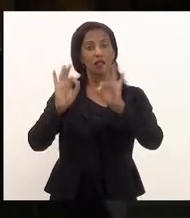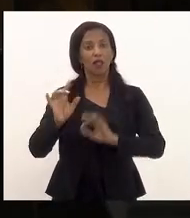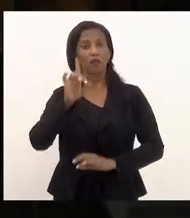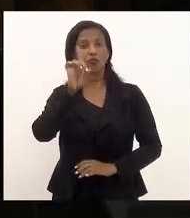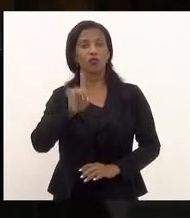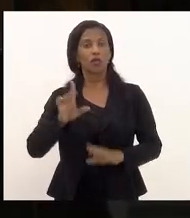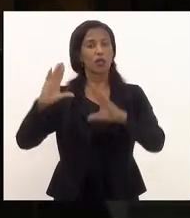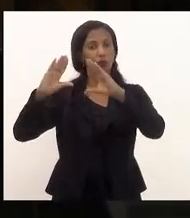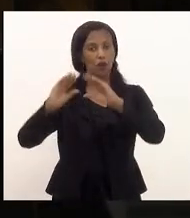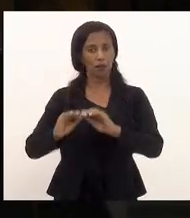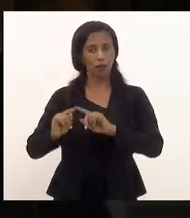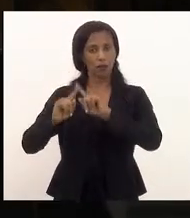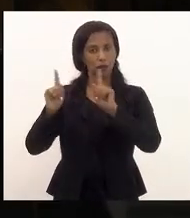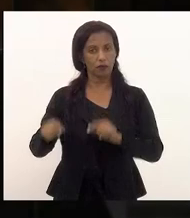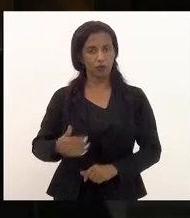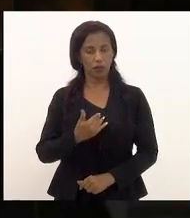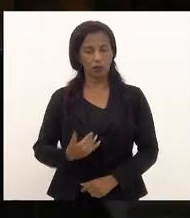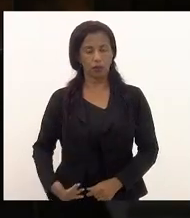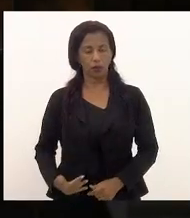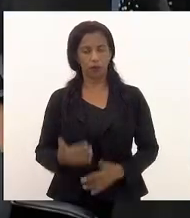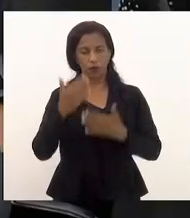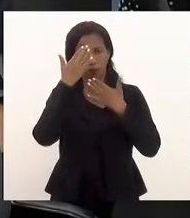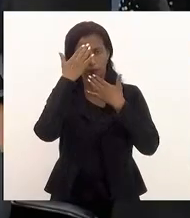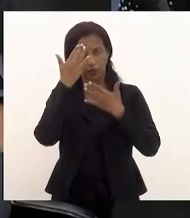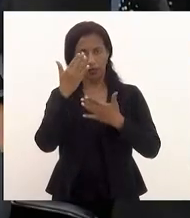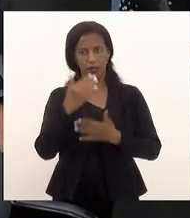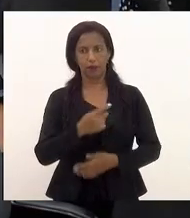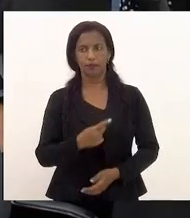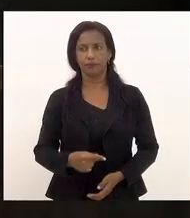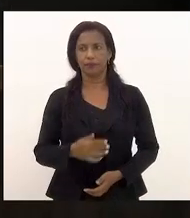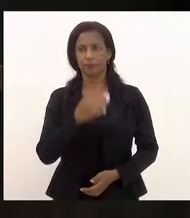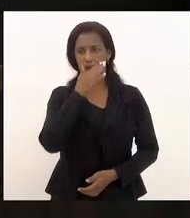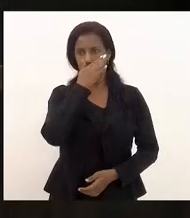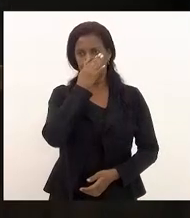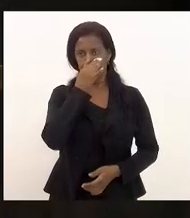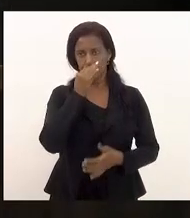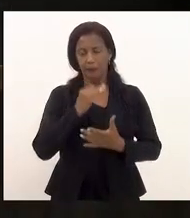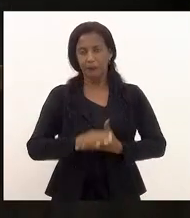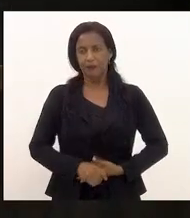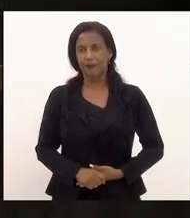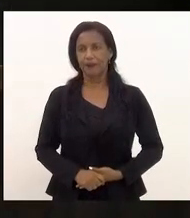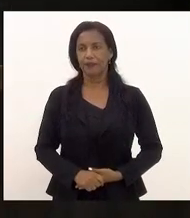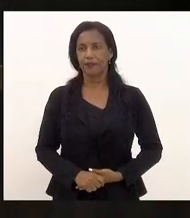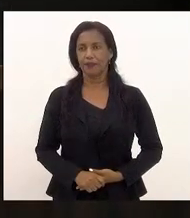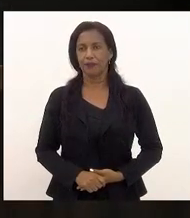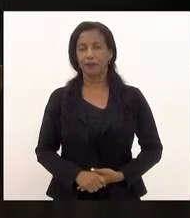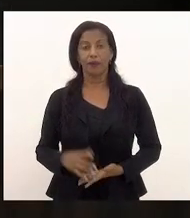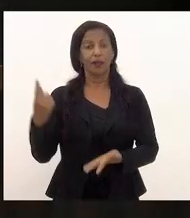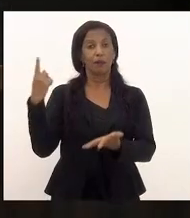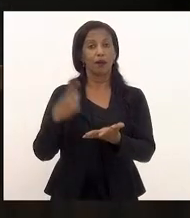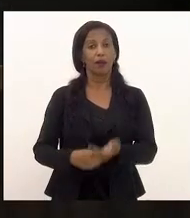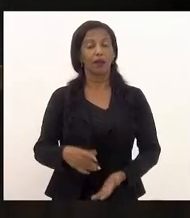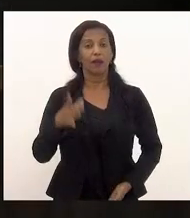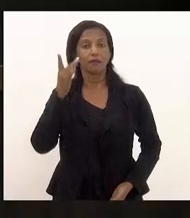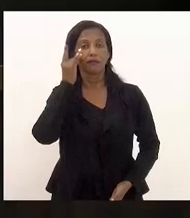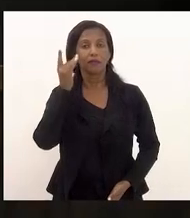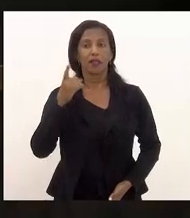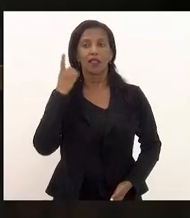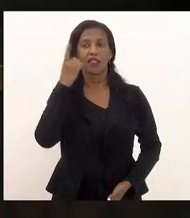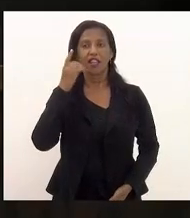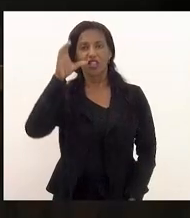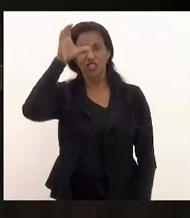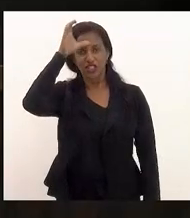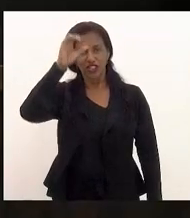a menos para os servidores públicos muito obrigado senhora presidente gostaria de registrar a presença da deputada